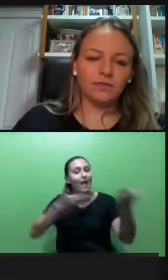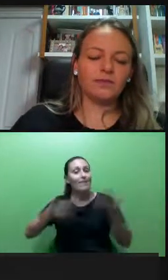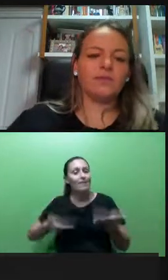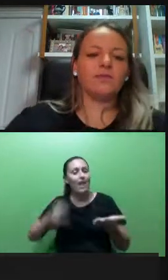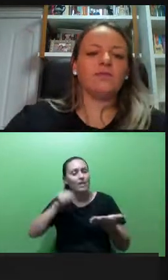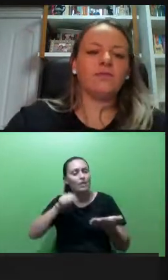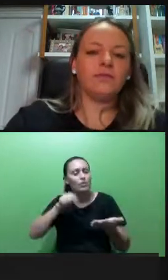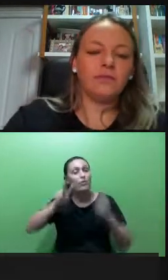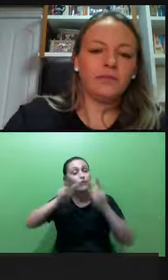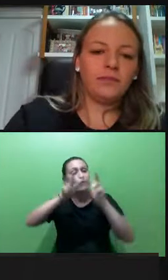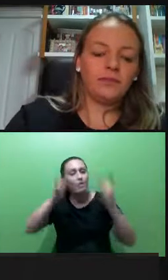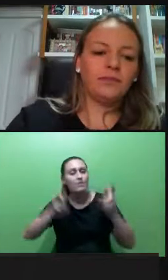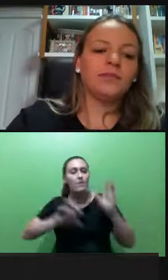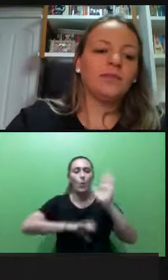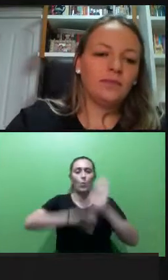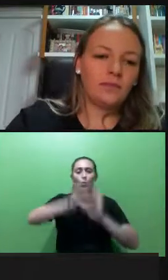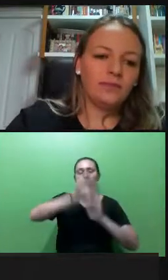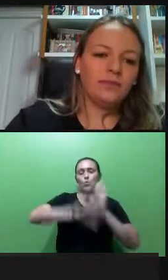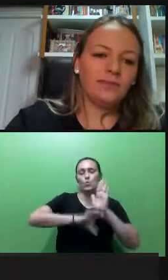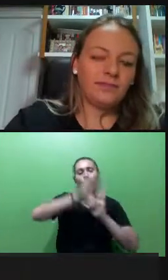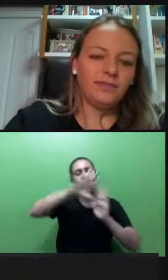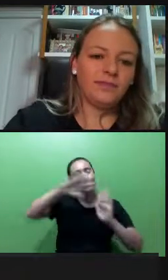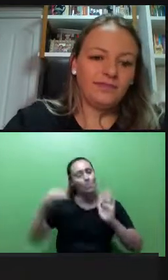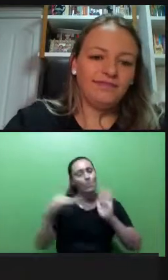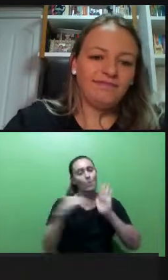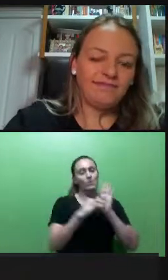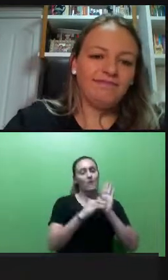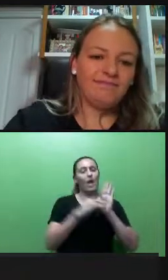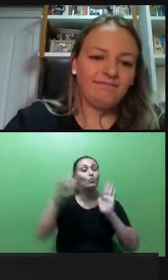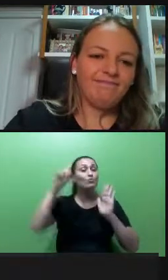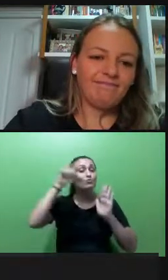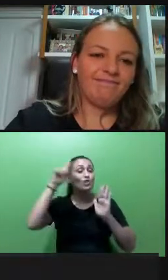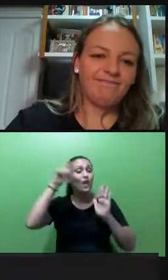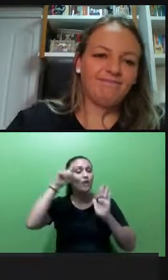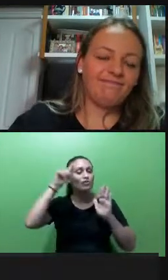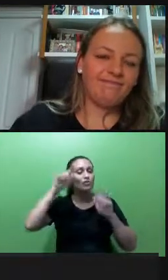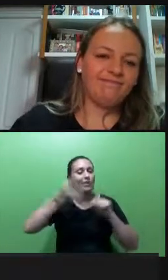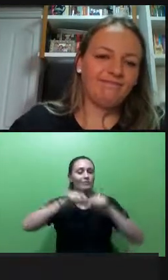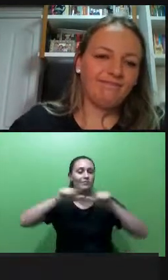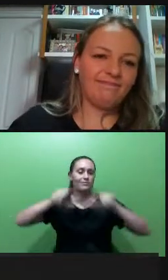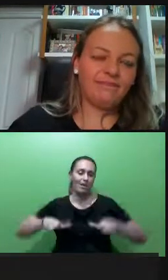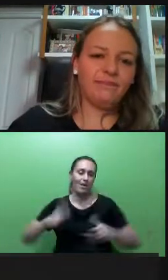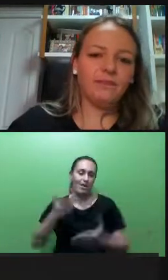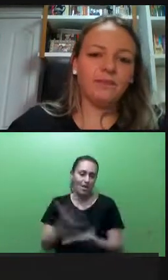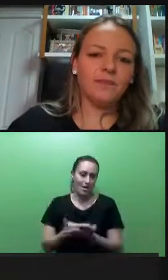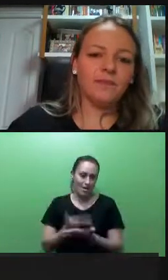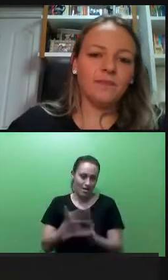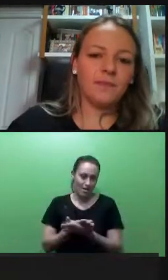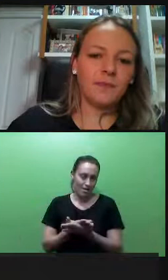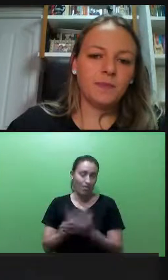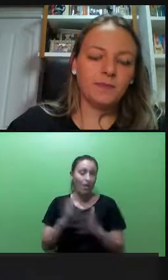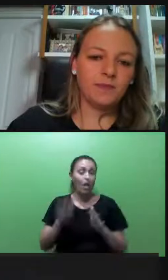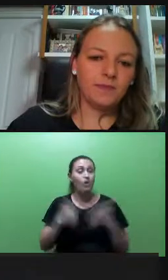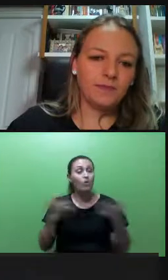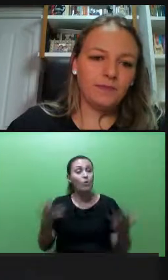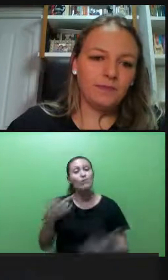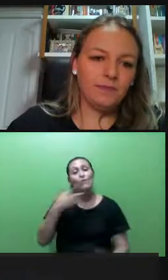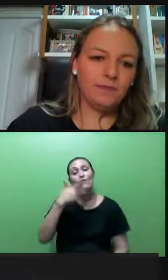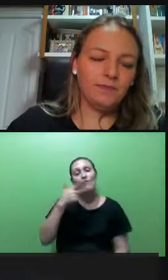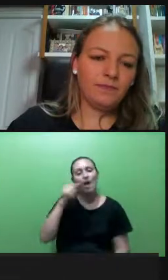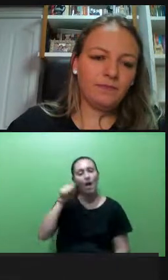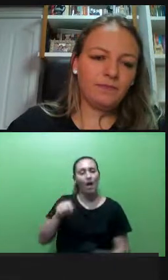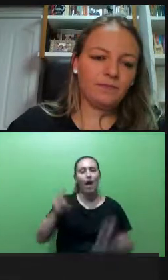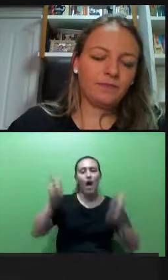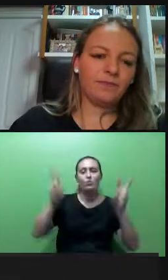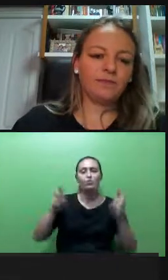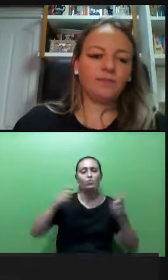currículo formal, né, para o nosso dia a dia de sala de aula, essas questões. E aí, quando a gente fala da administração, a área